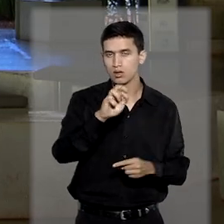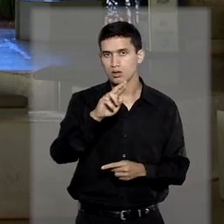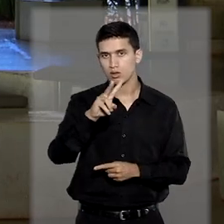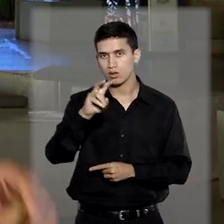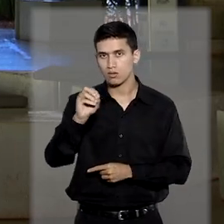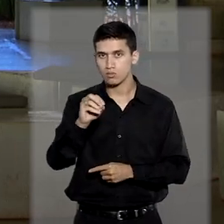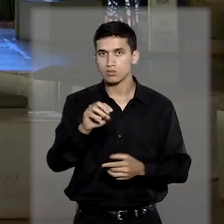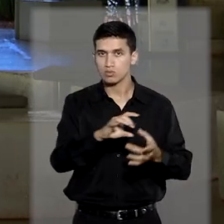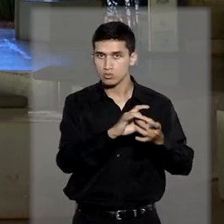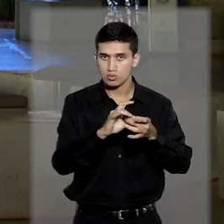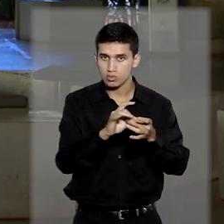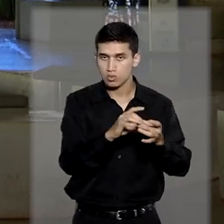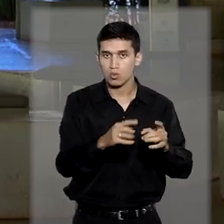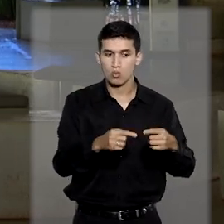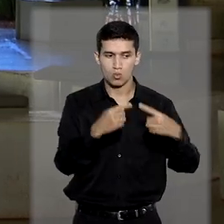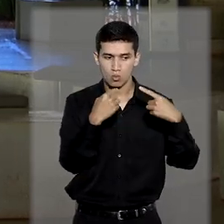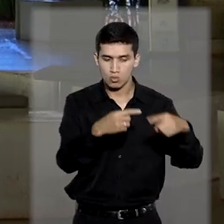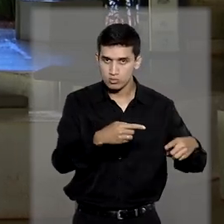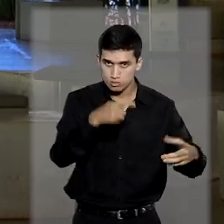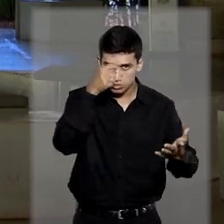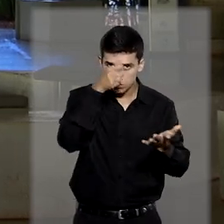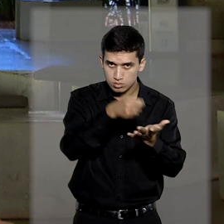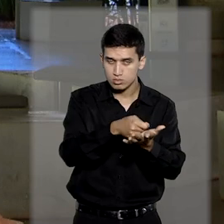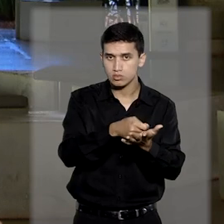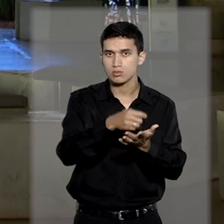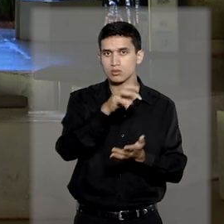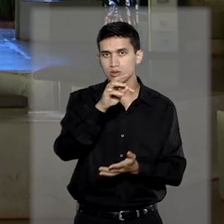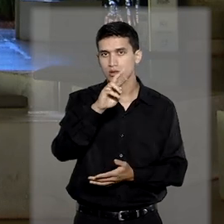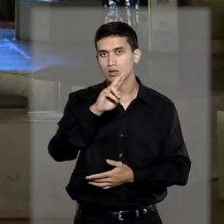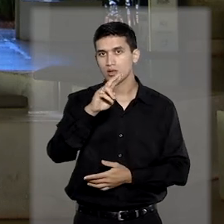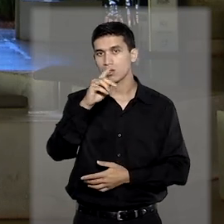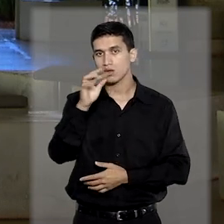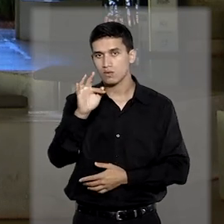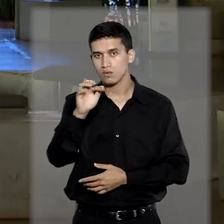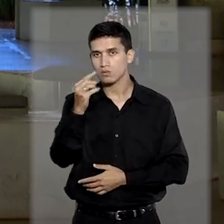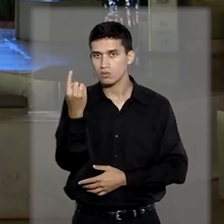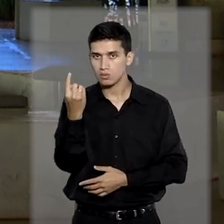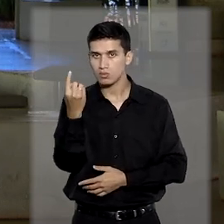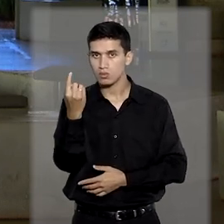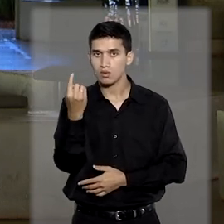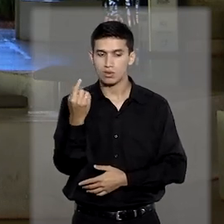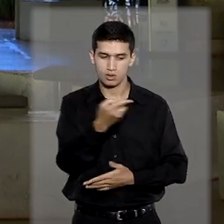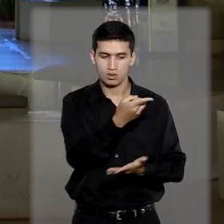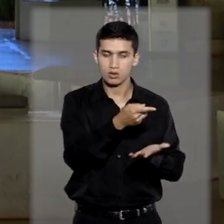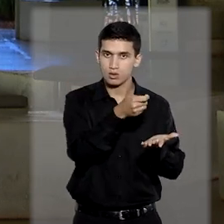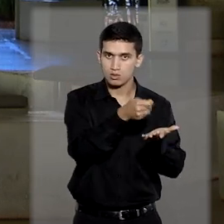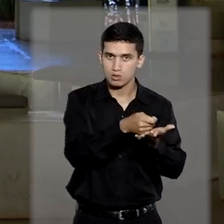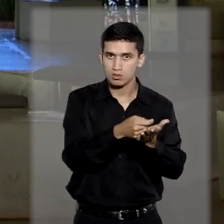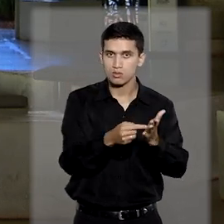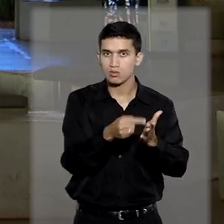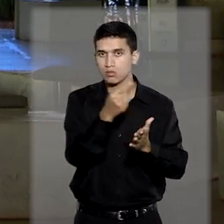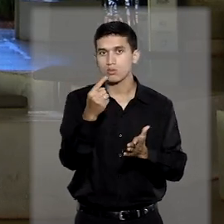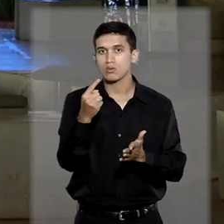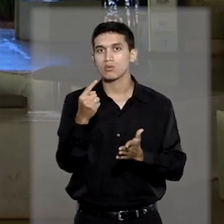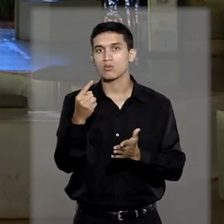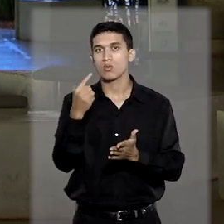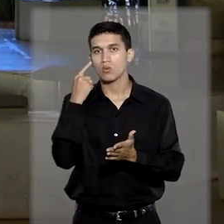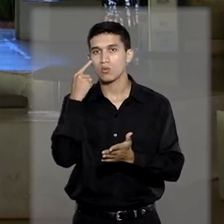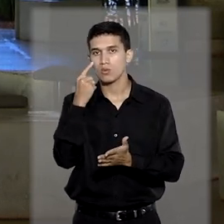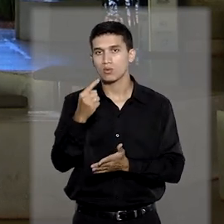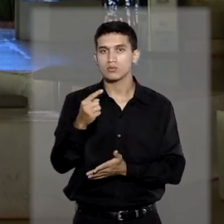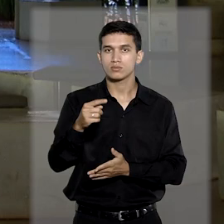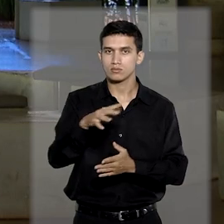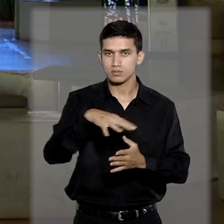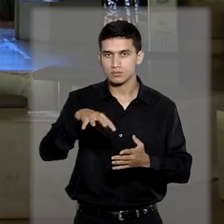União contra a decisão do TRF1, que não admitiu o recurso especial interposto pelo ente para reverter o